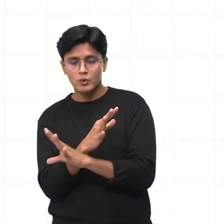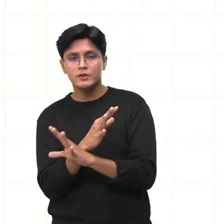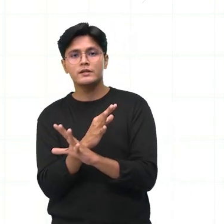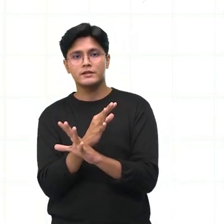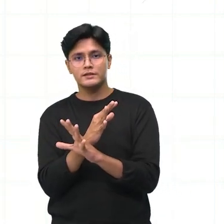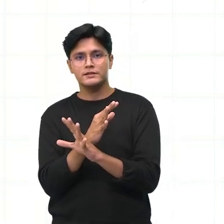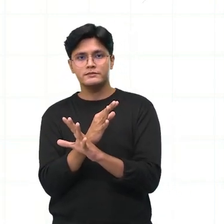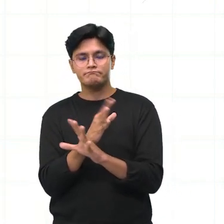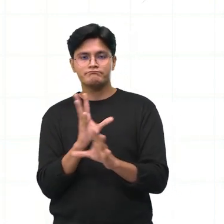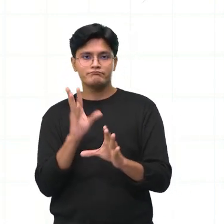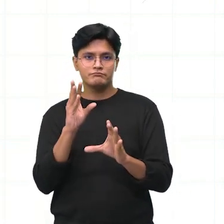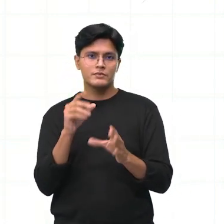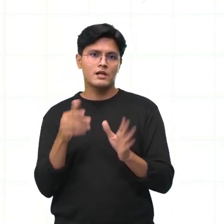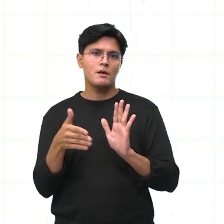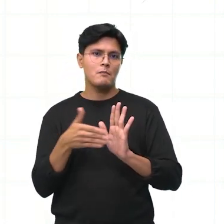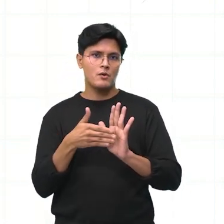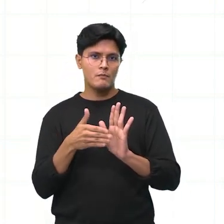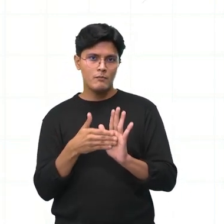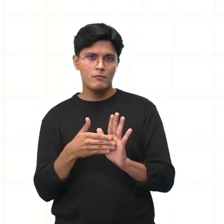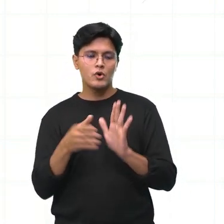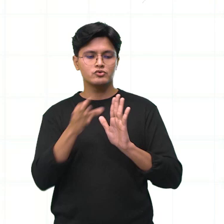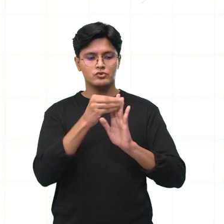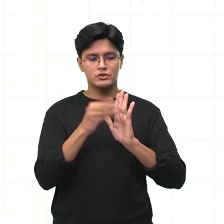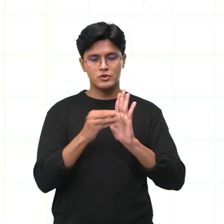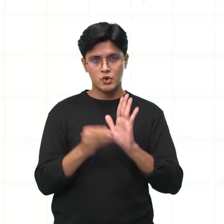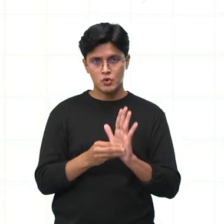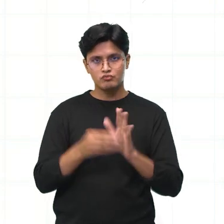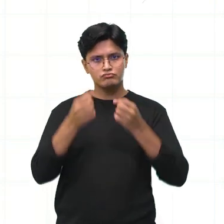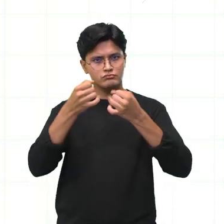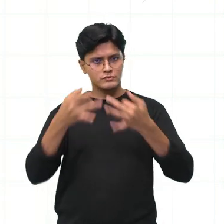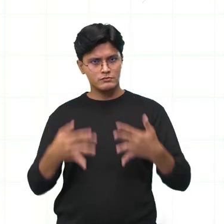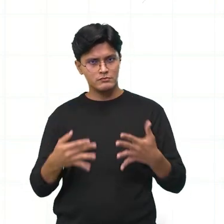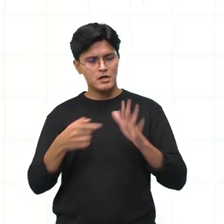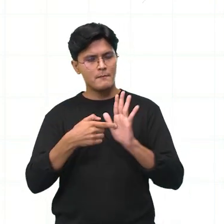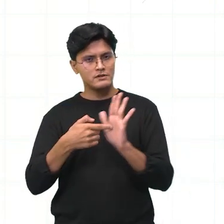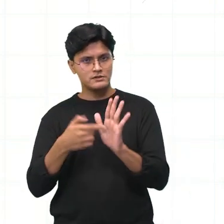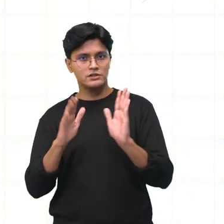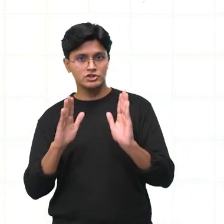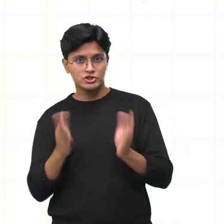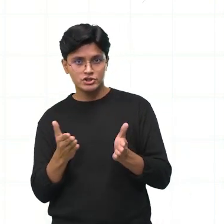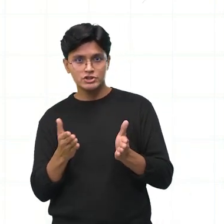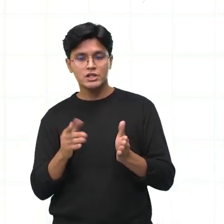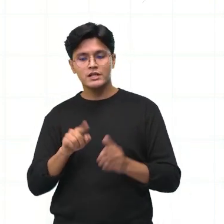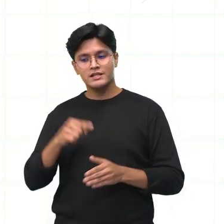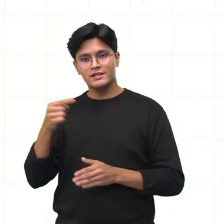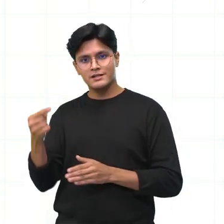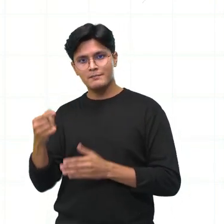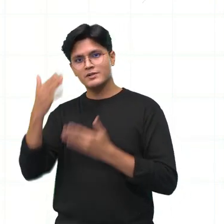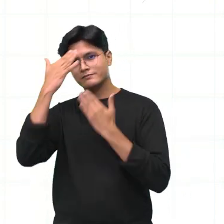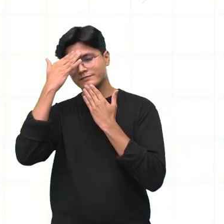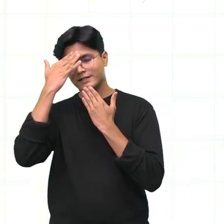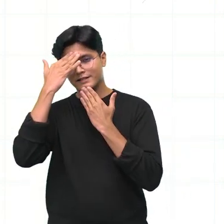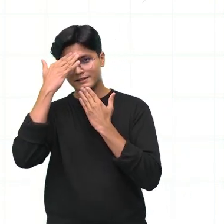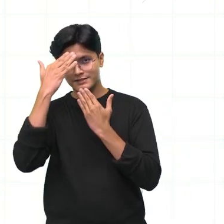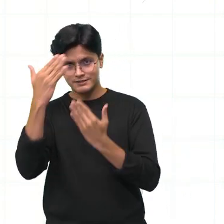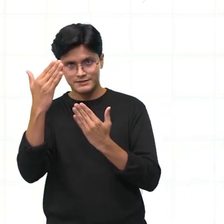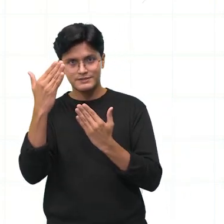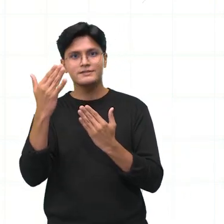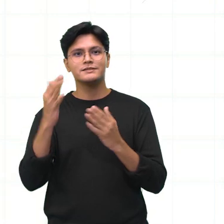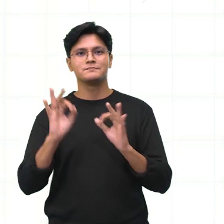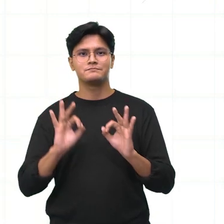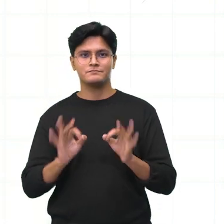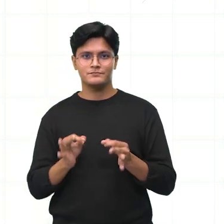ali do, do que eu me propus, do conteúdo, eu vou, então, fazer os meus agradecimentos, né,